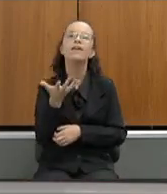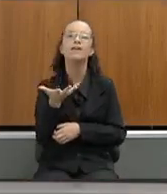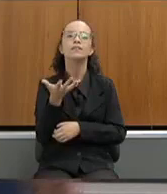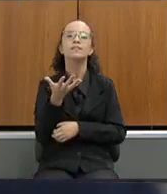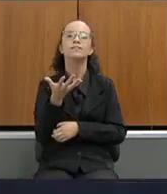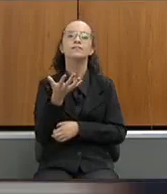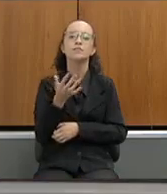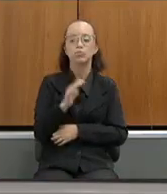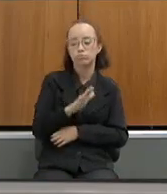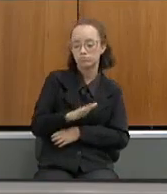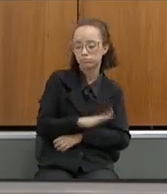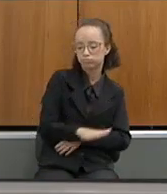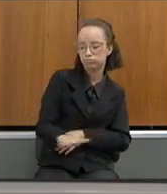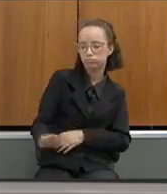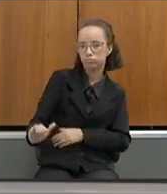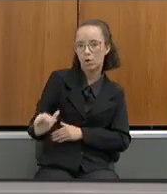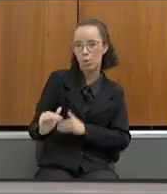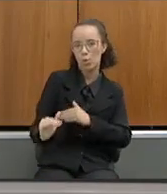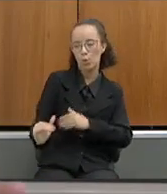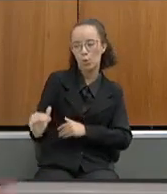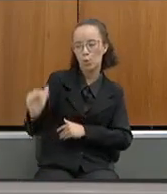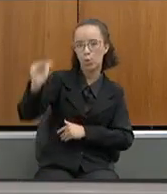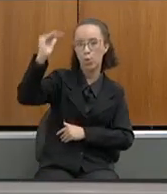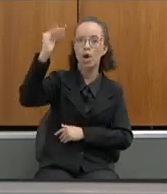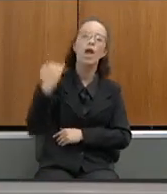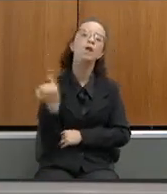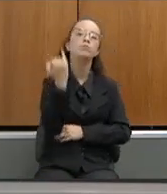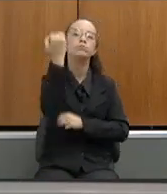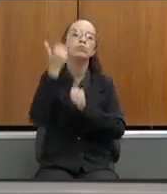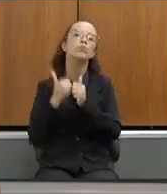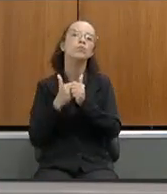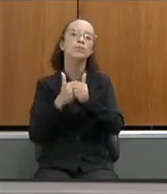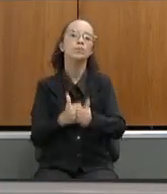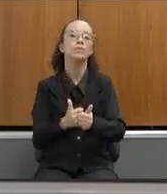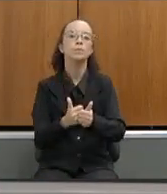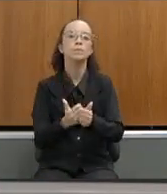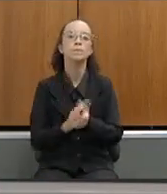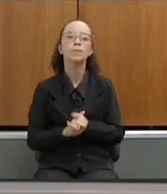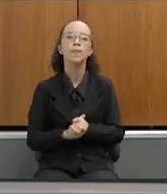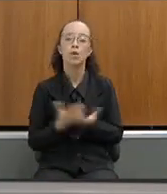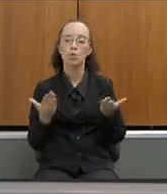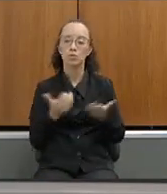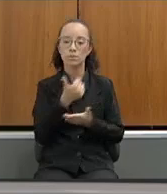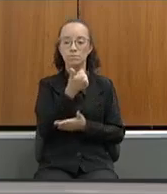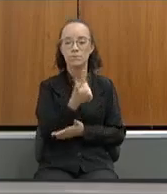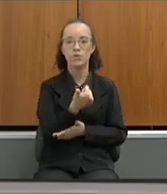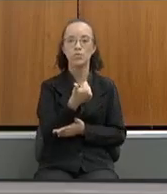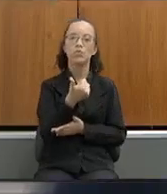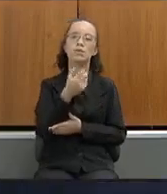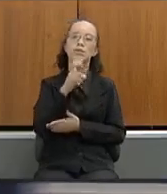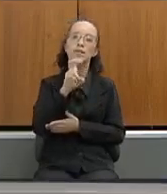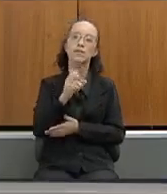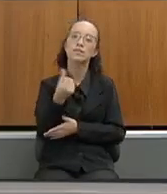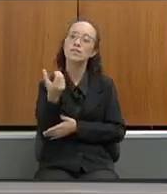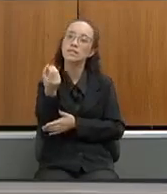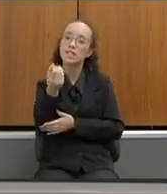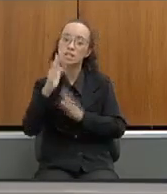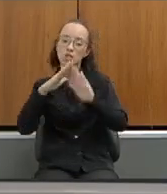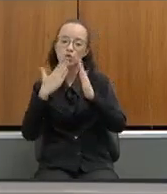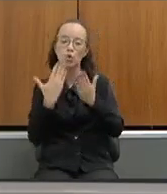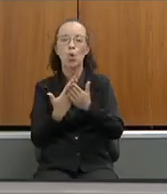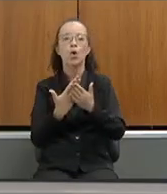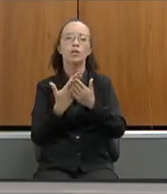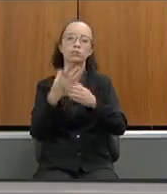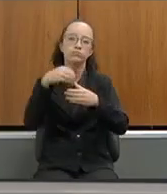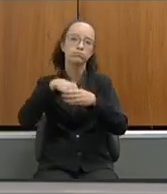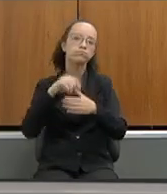pegando quando criança. Eu acho que é por isso que hoje nós já estamos em 1.560 escolas pelo Estado